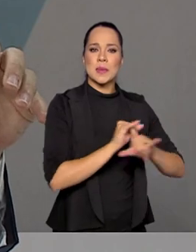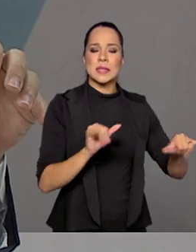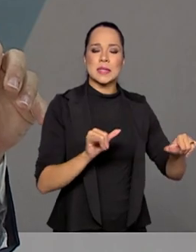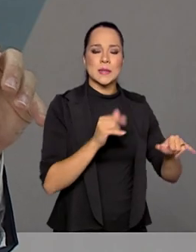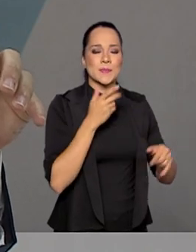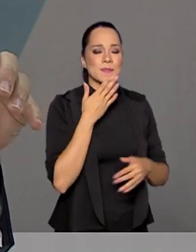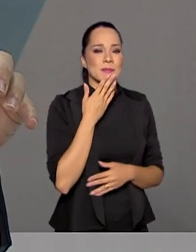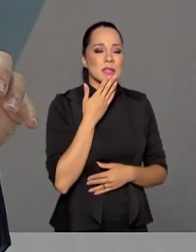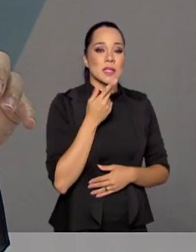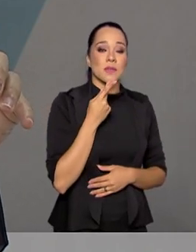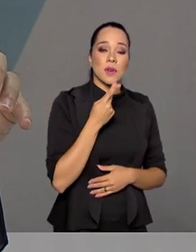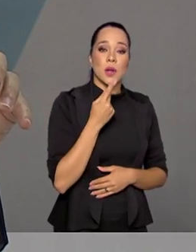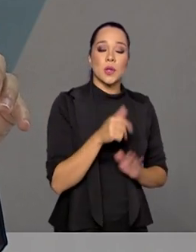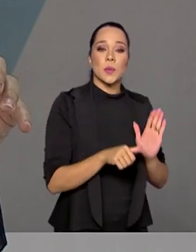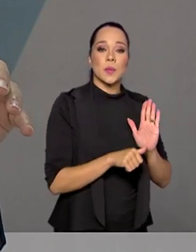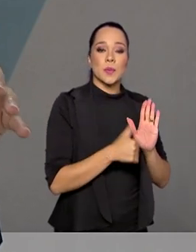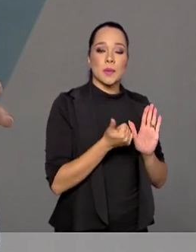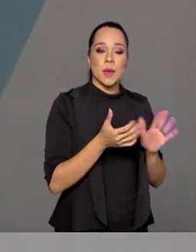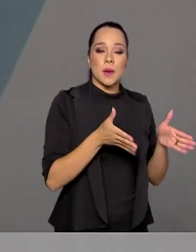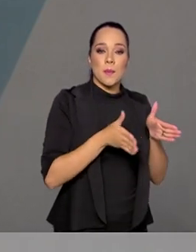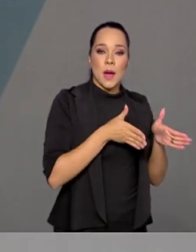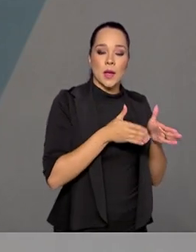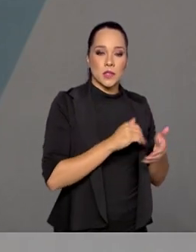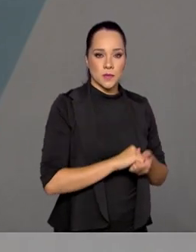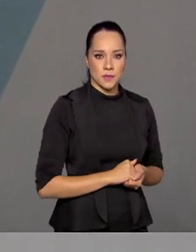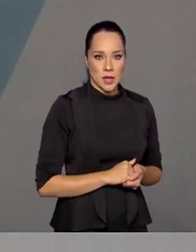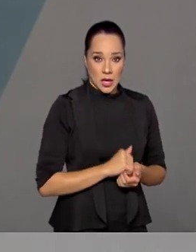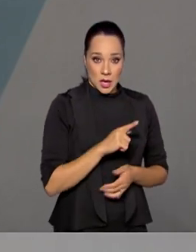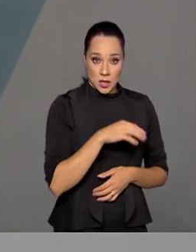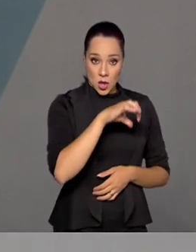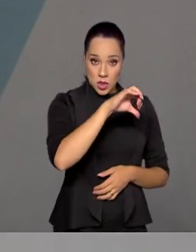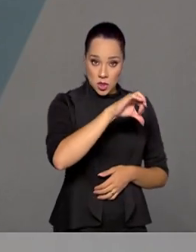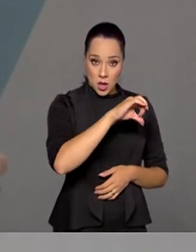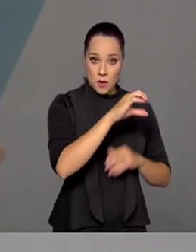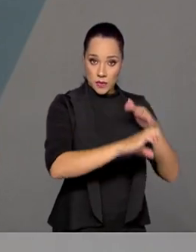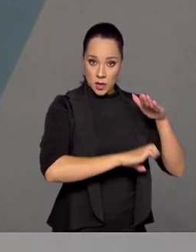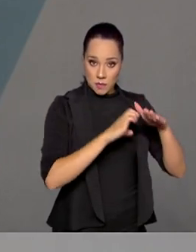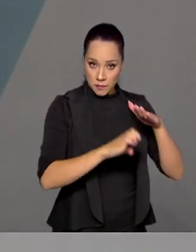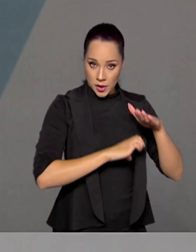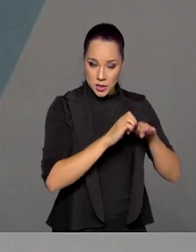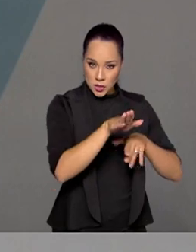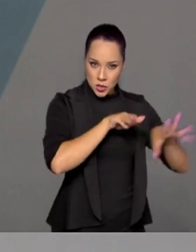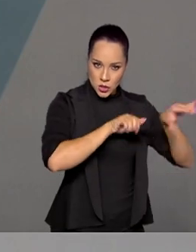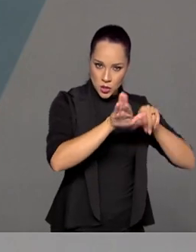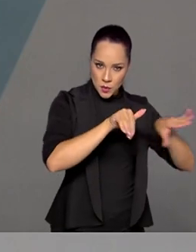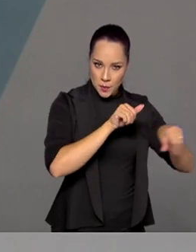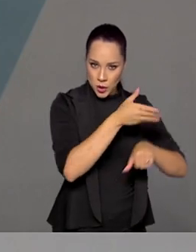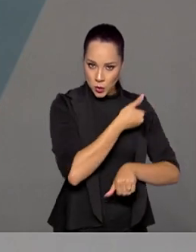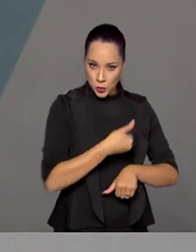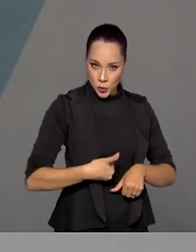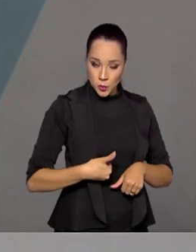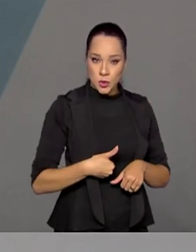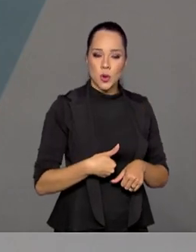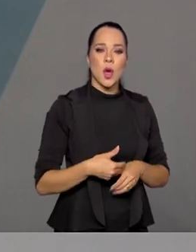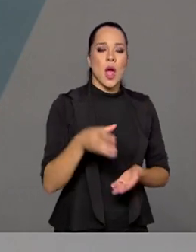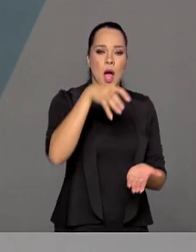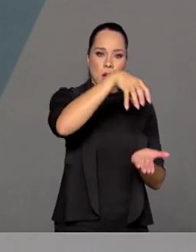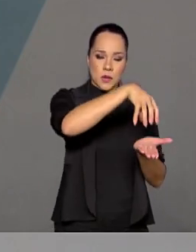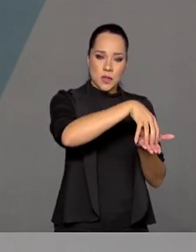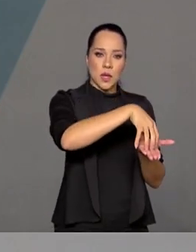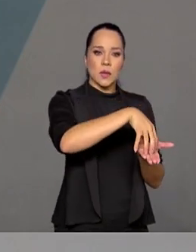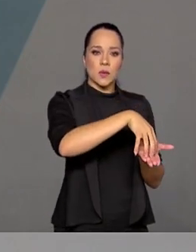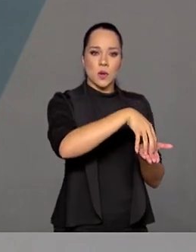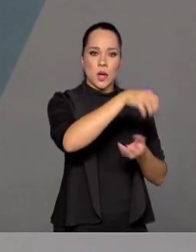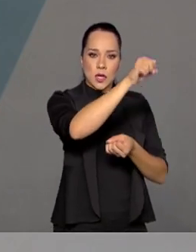Três trouxe no primeiro bloco e eu achei interessante. Então, nove empresas, nesse chamamento público em relação ao Centro Espacial de